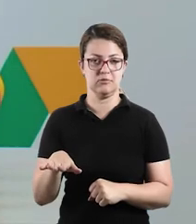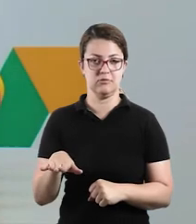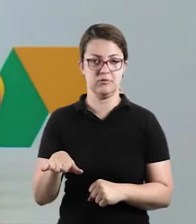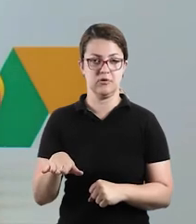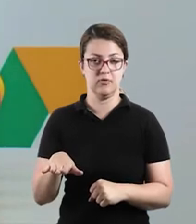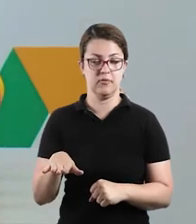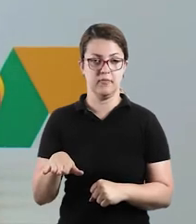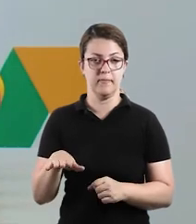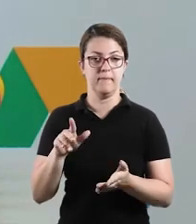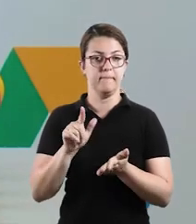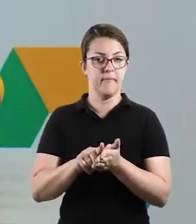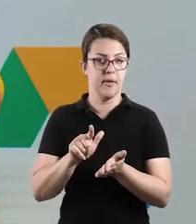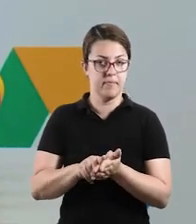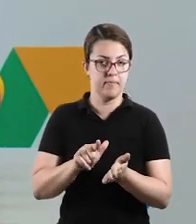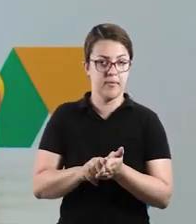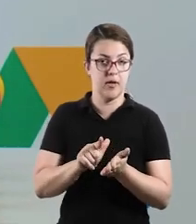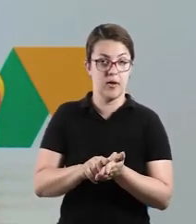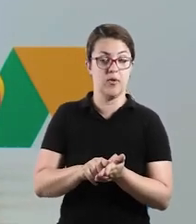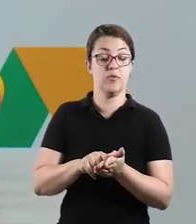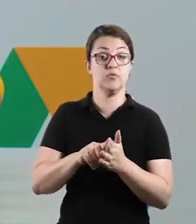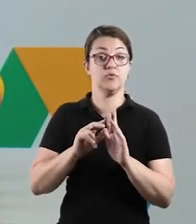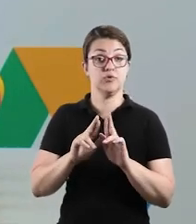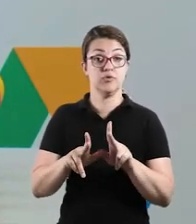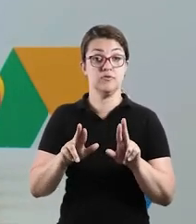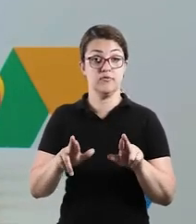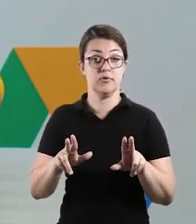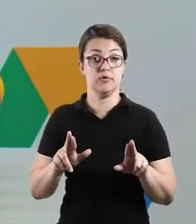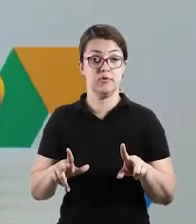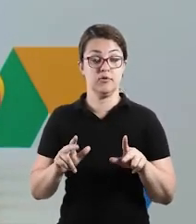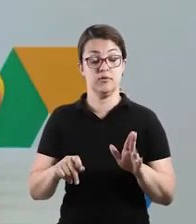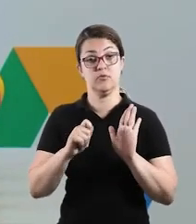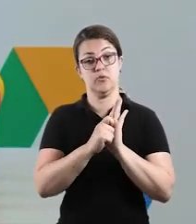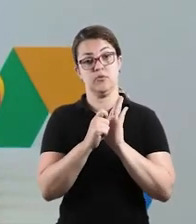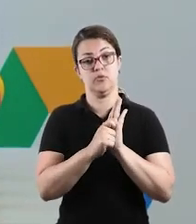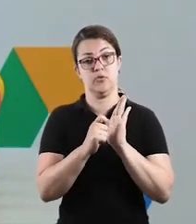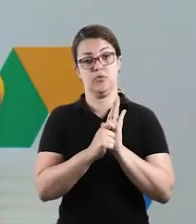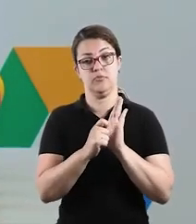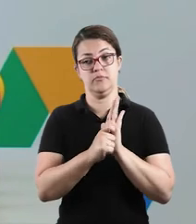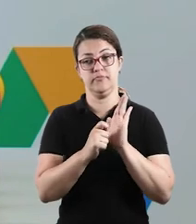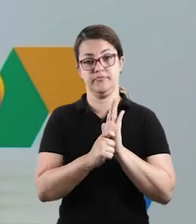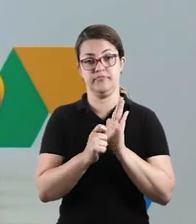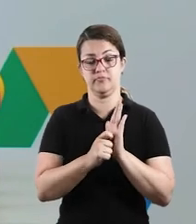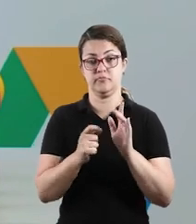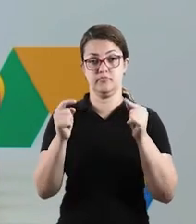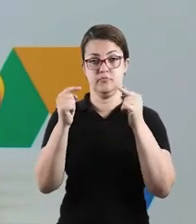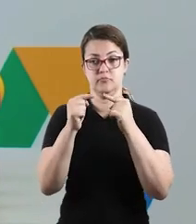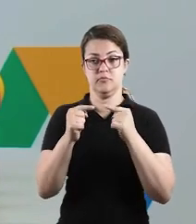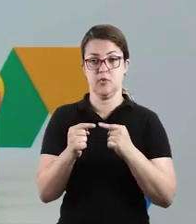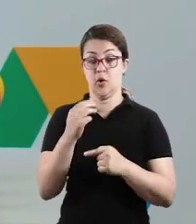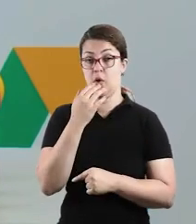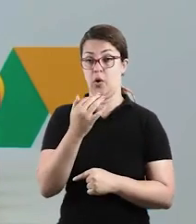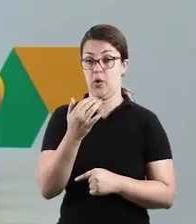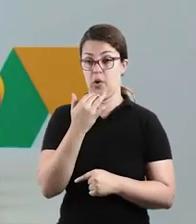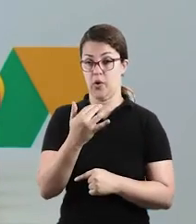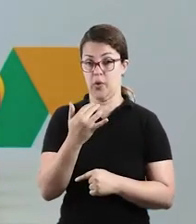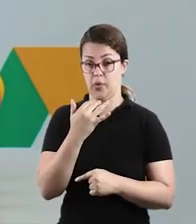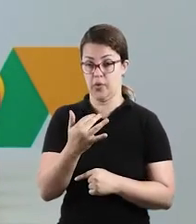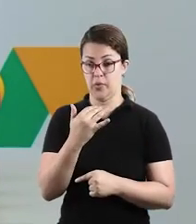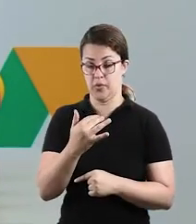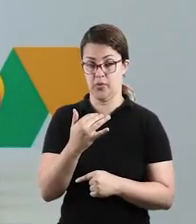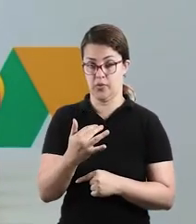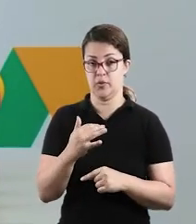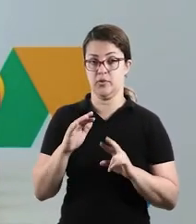usar folhas diferentes, com cores diferentes, para escrever os nomes, para fazer assim a associação por cores.